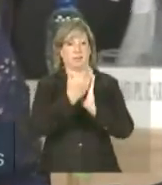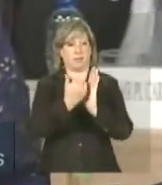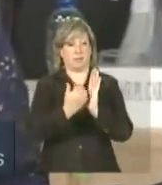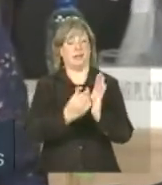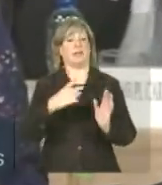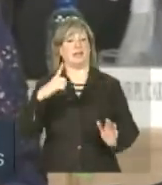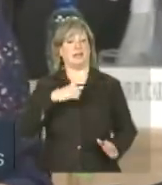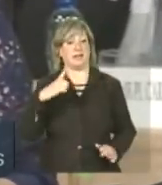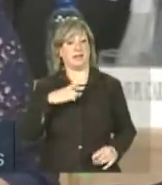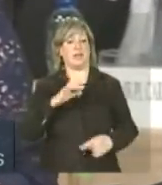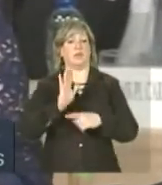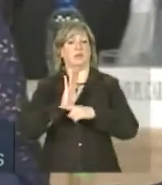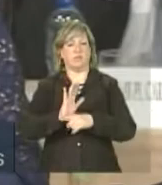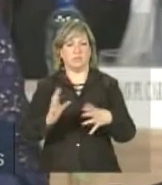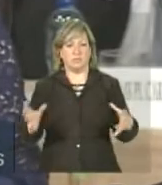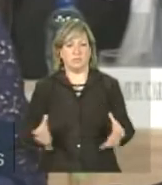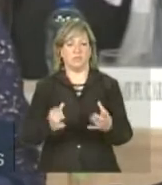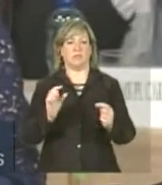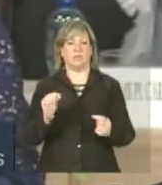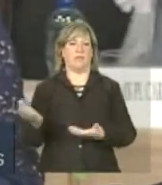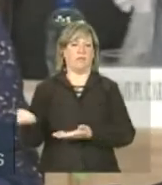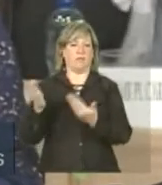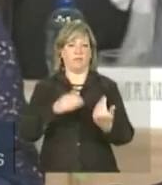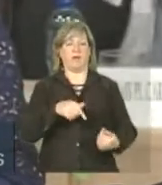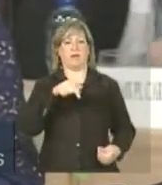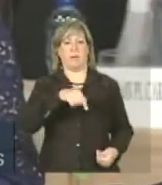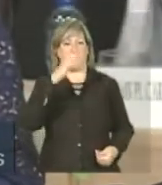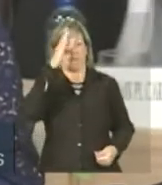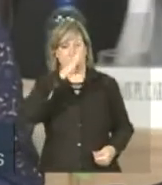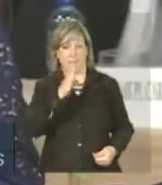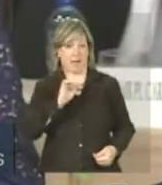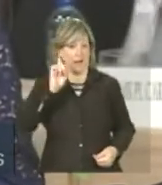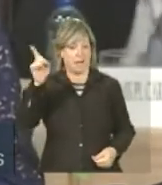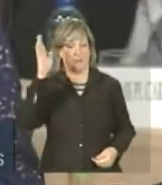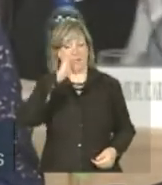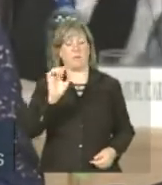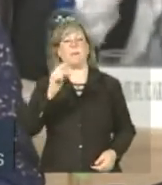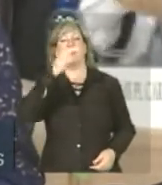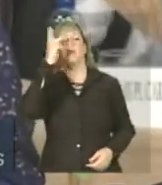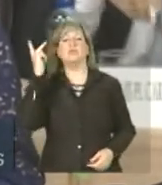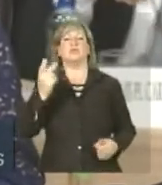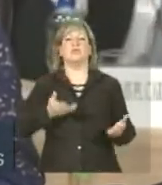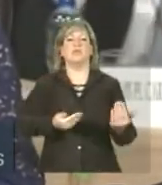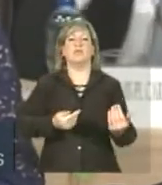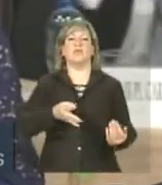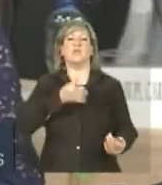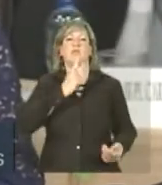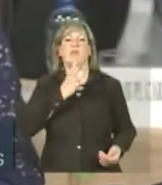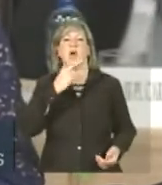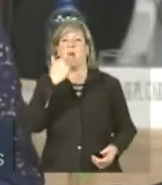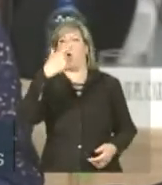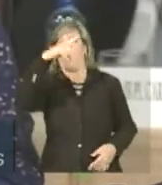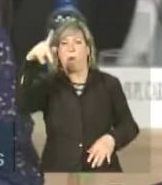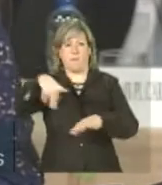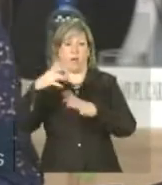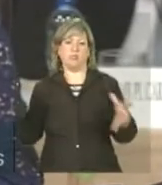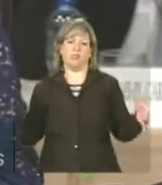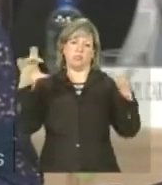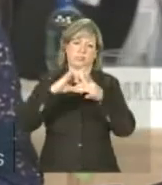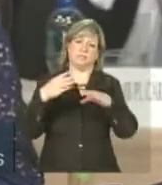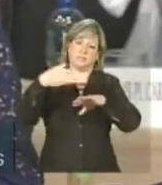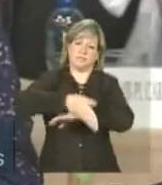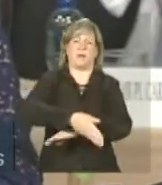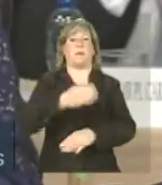incentivo para a vinda ao Brasil de jovens talentos e pesquisadores estrangeiros. E eu queria aqui